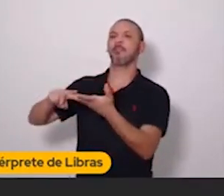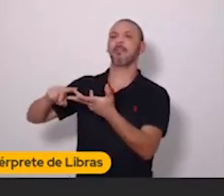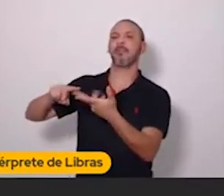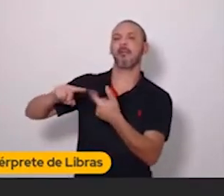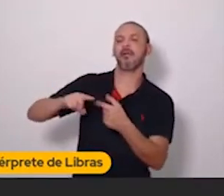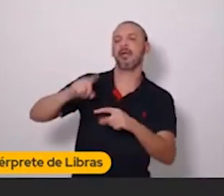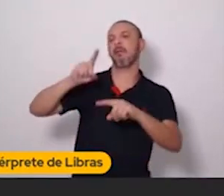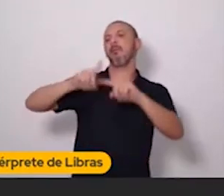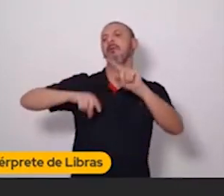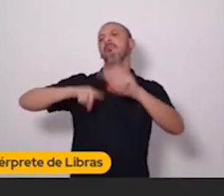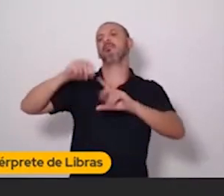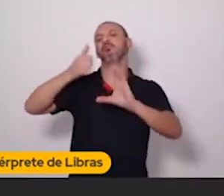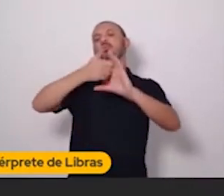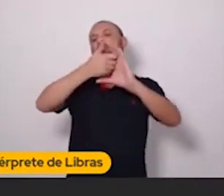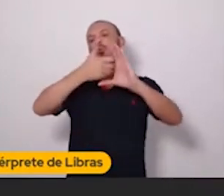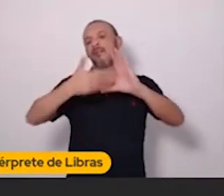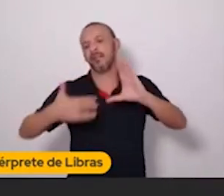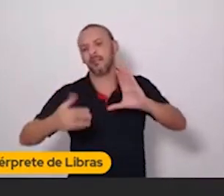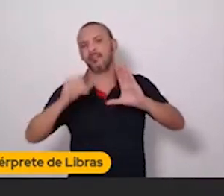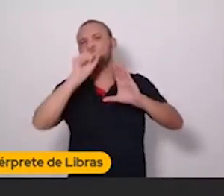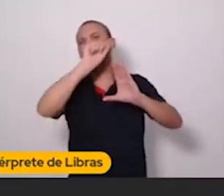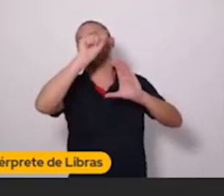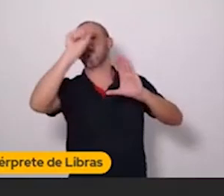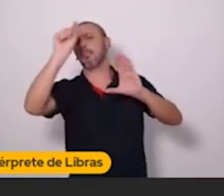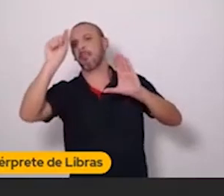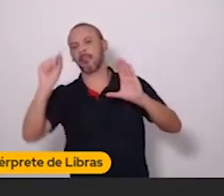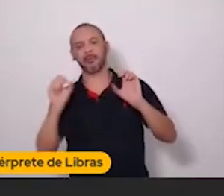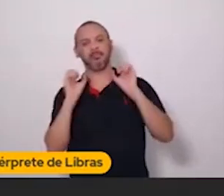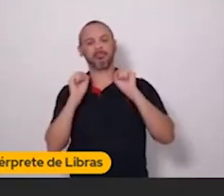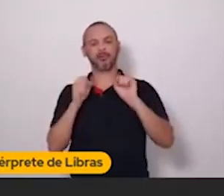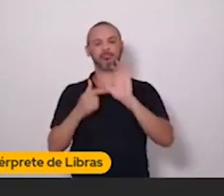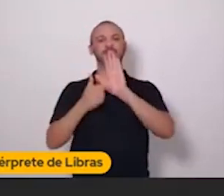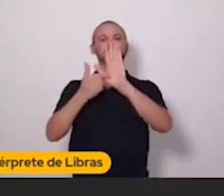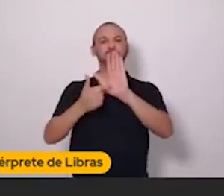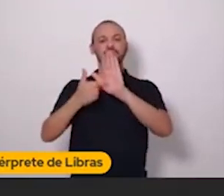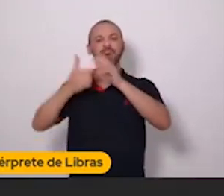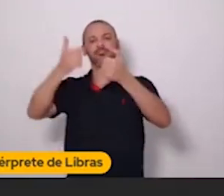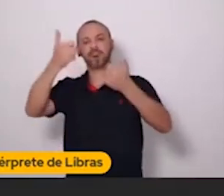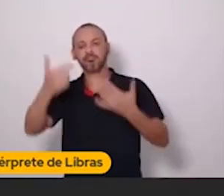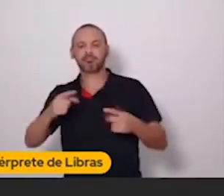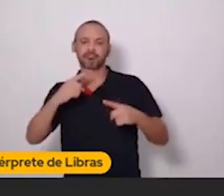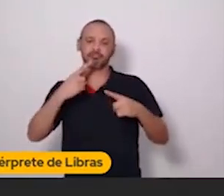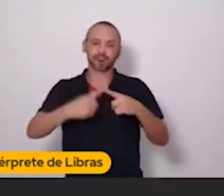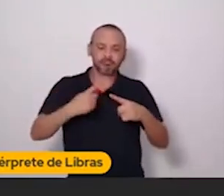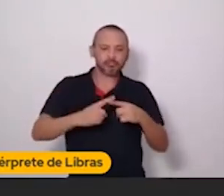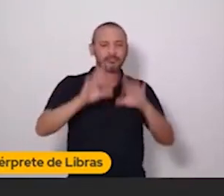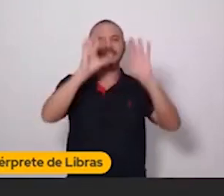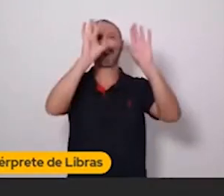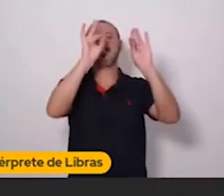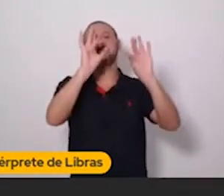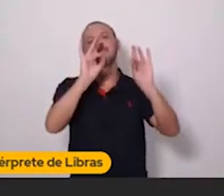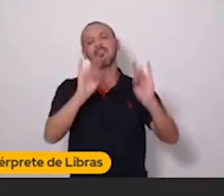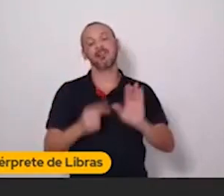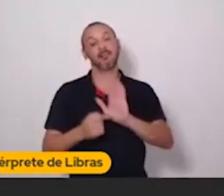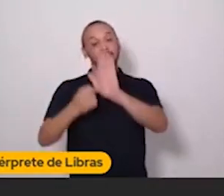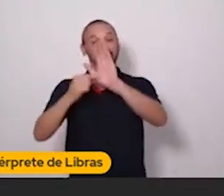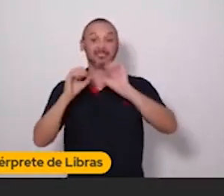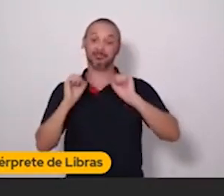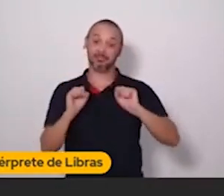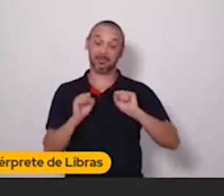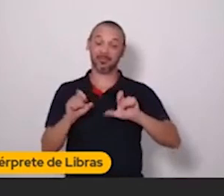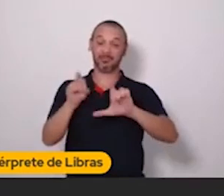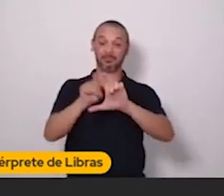produto é assim. E que ele é vendido por tanto. E que ele é vendido assim porque ele é feito de tal forma. Então, quando você